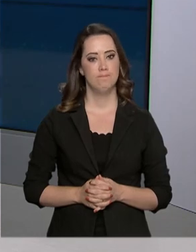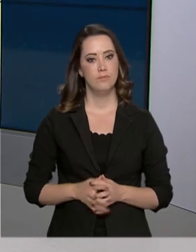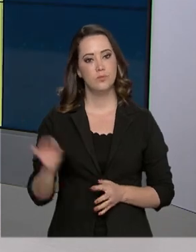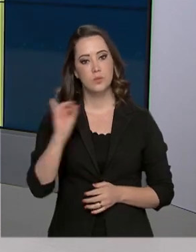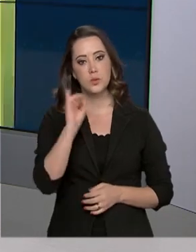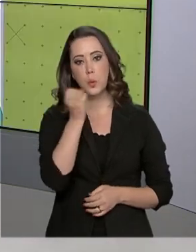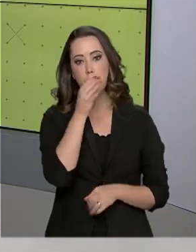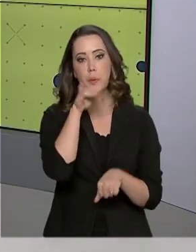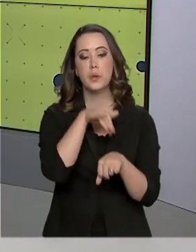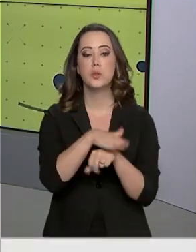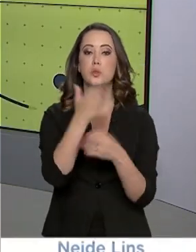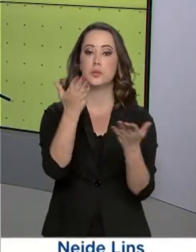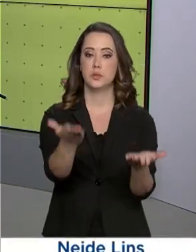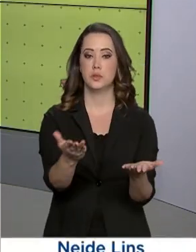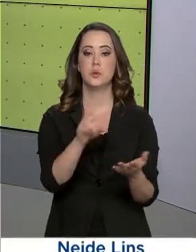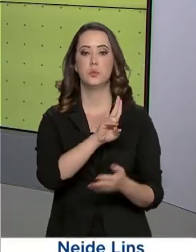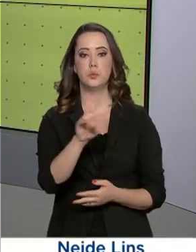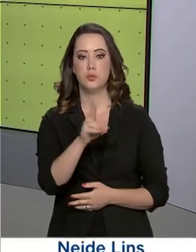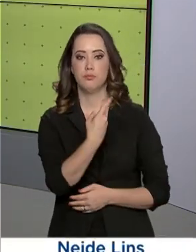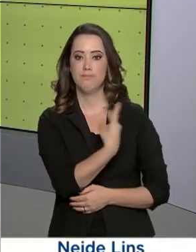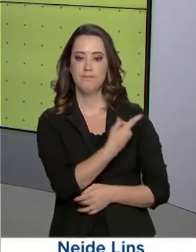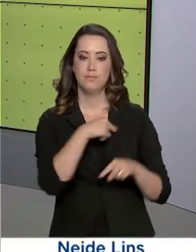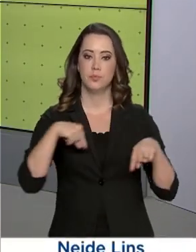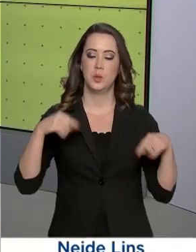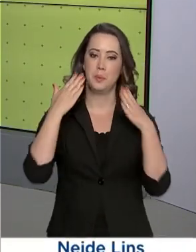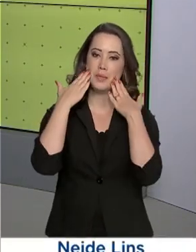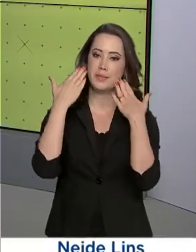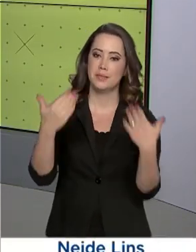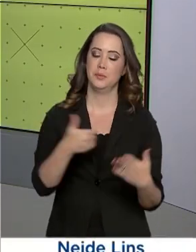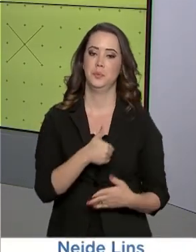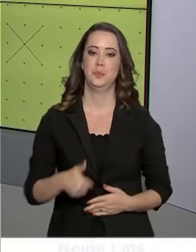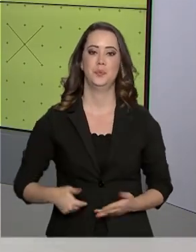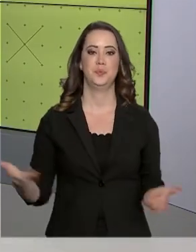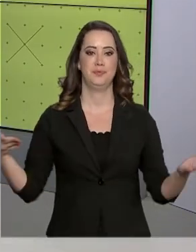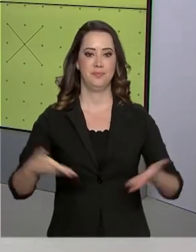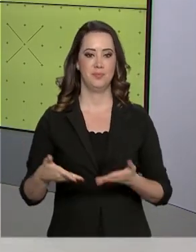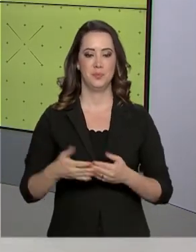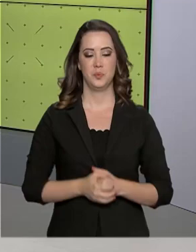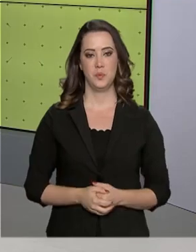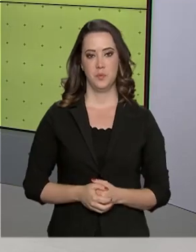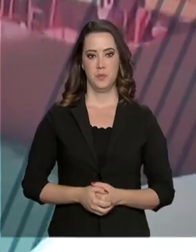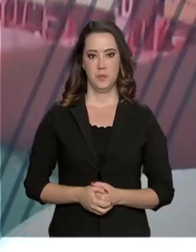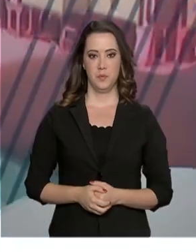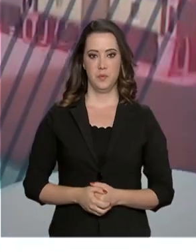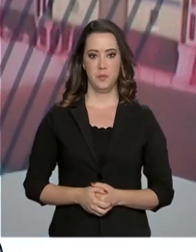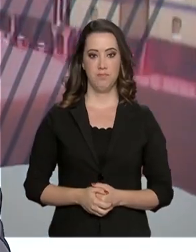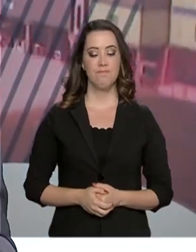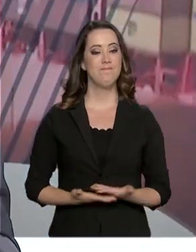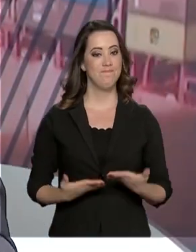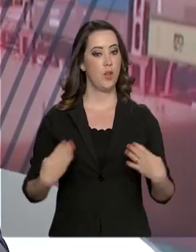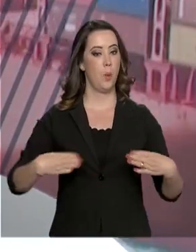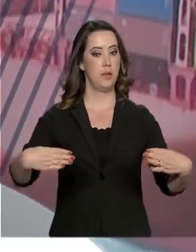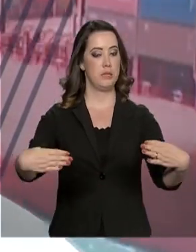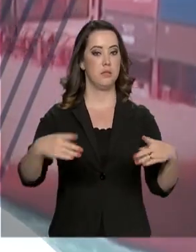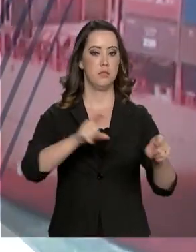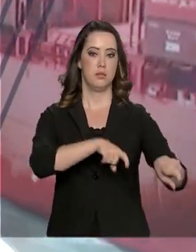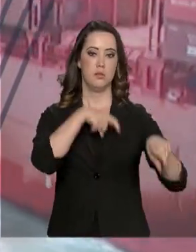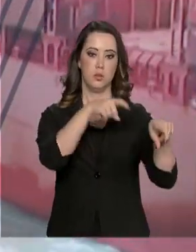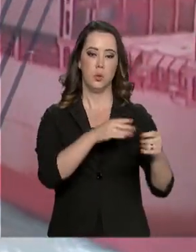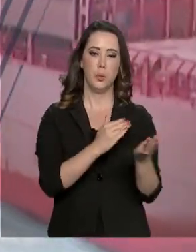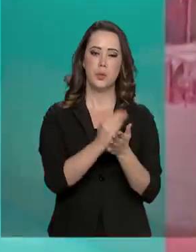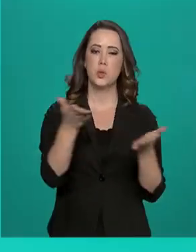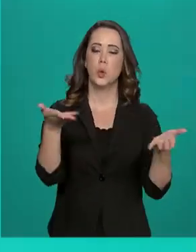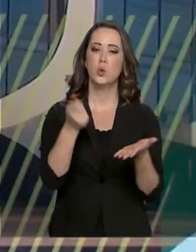Olá, boa noite para você. Eu, Roberto Camargo, já estou de volta com mais um governo agora. O Ministério da Agricultura